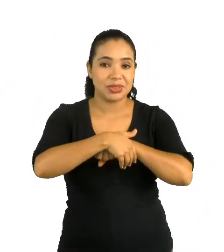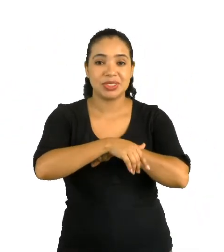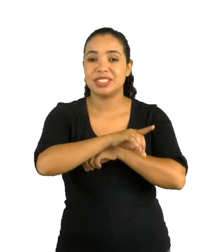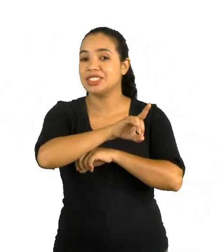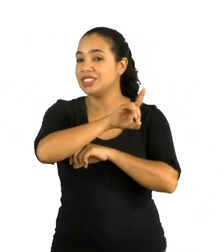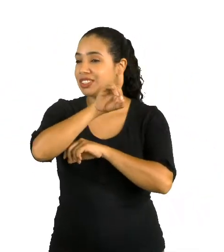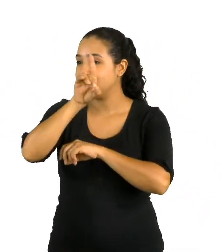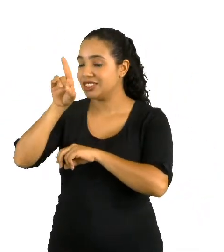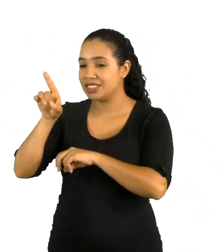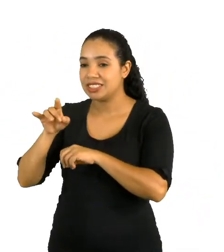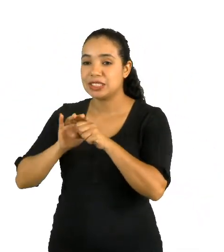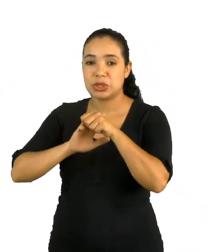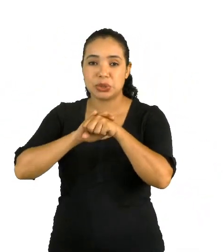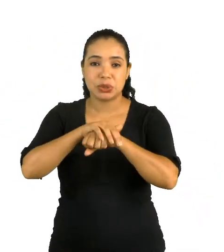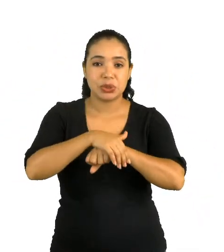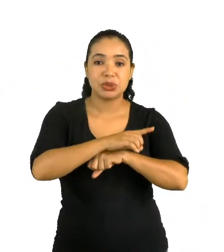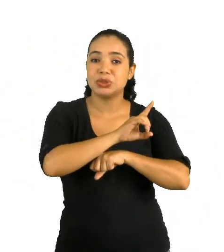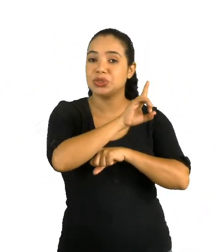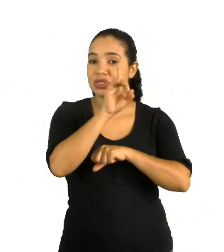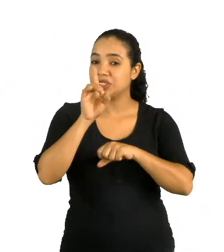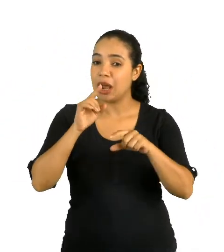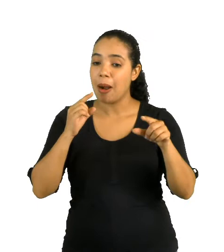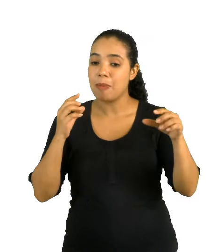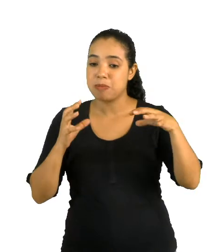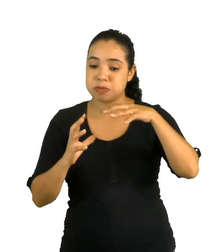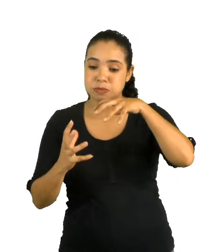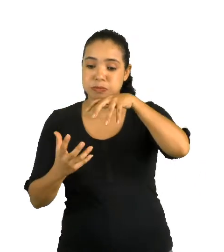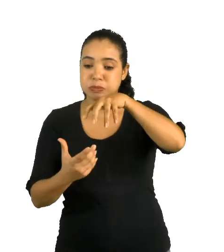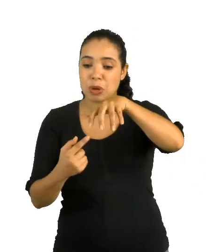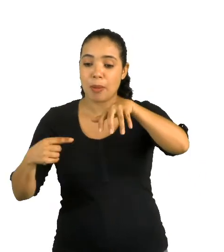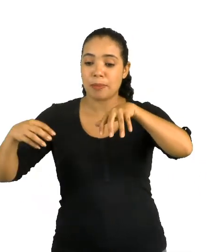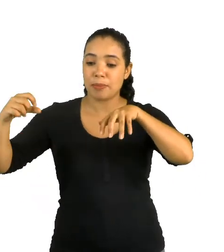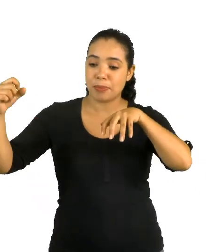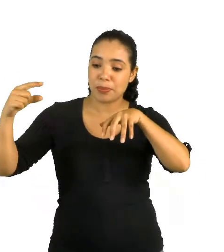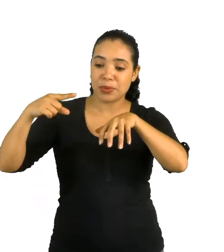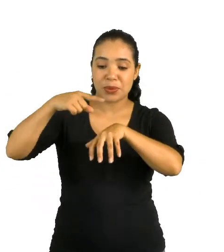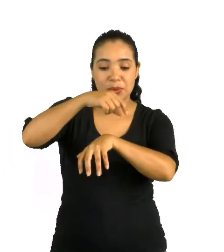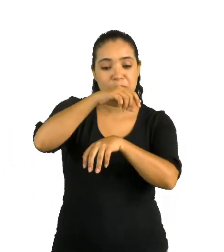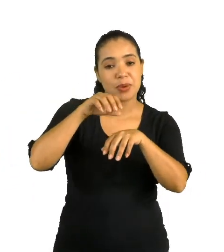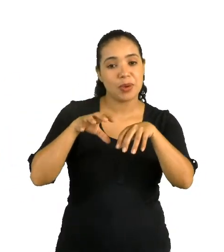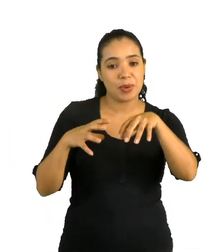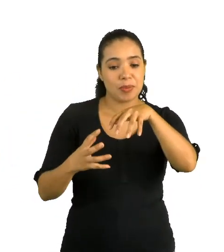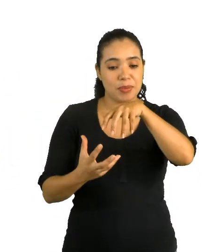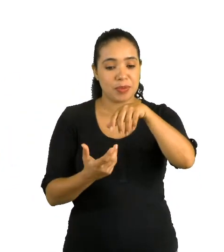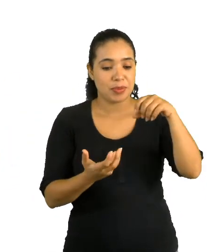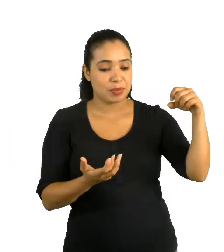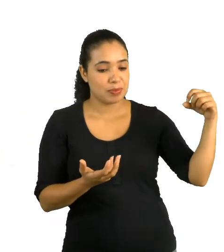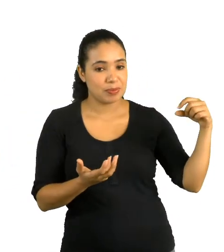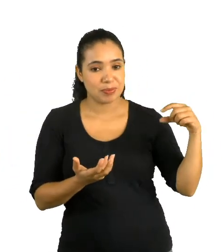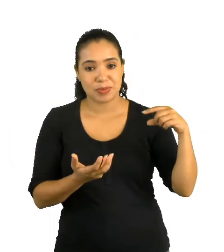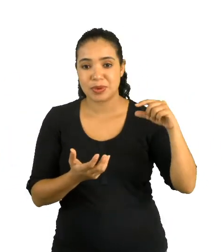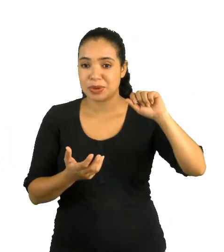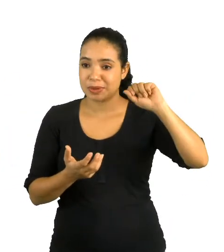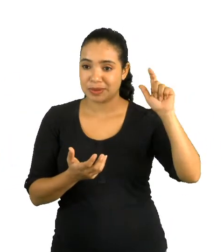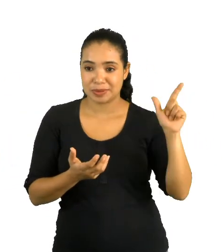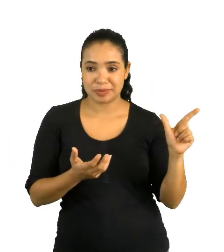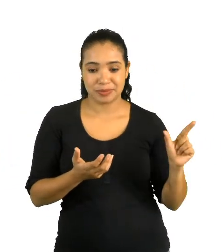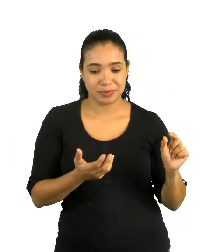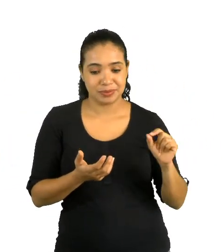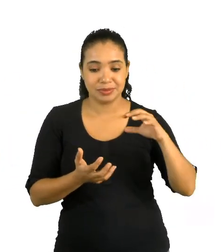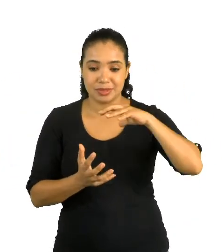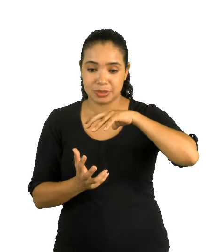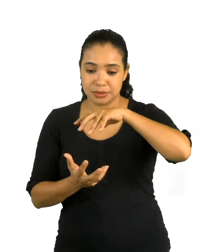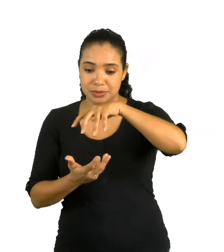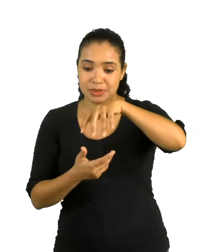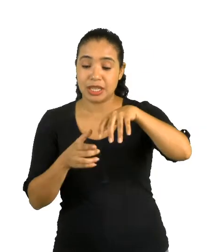dia, um depois do outro, sempre vai acontecer. de dia é